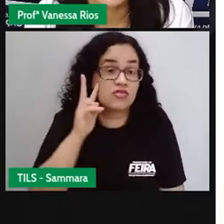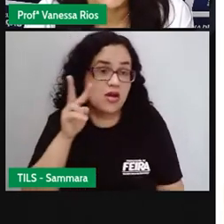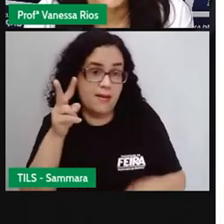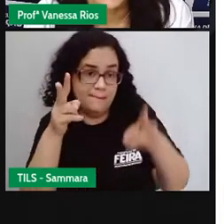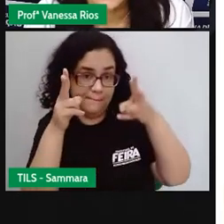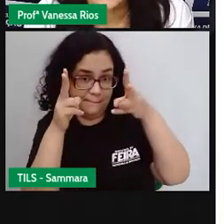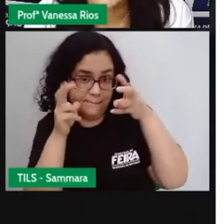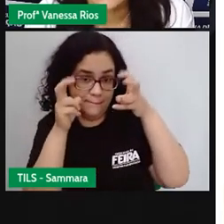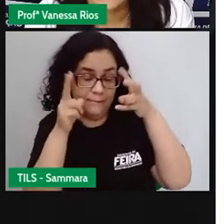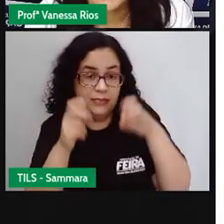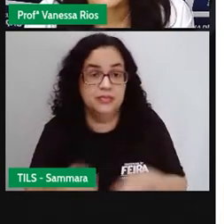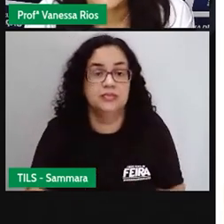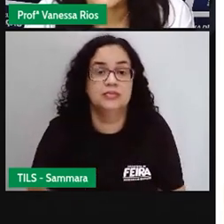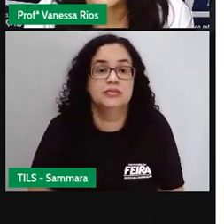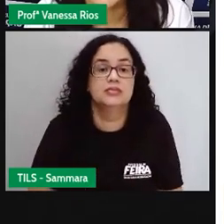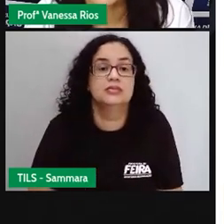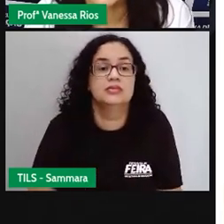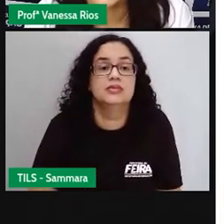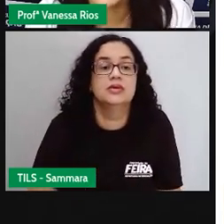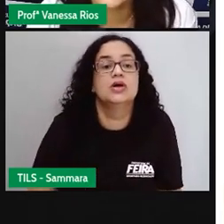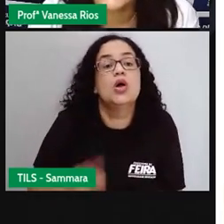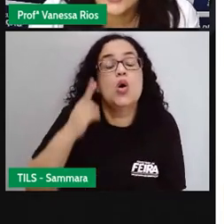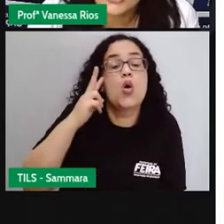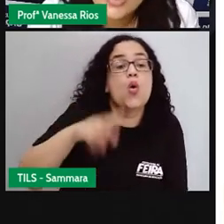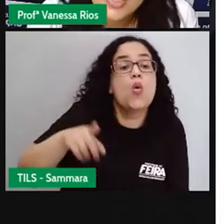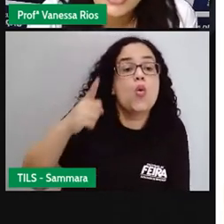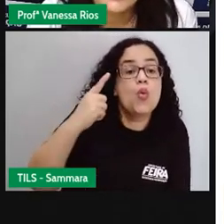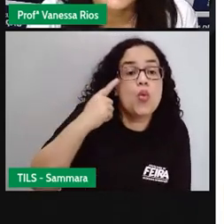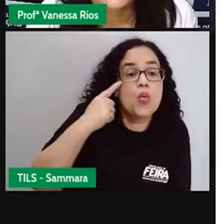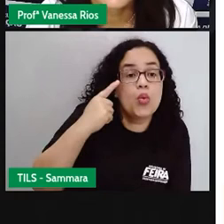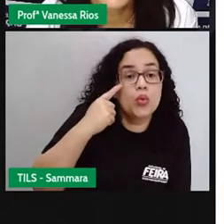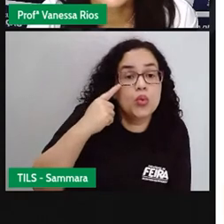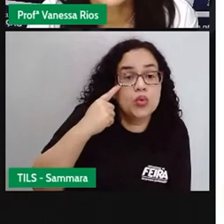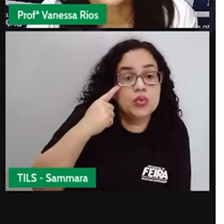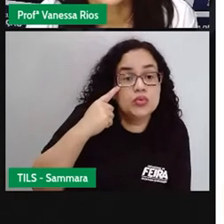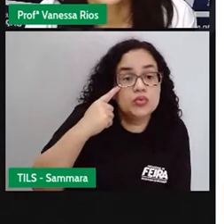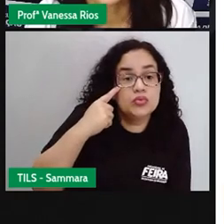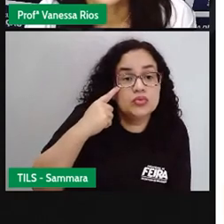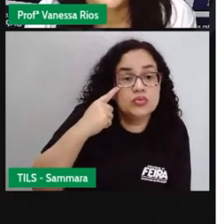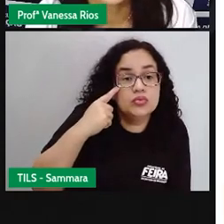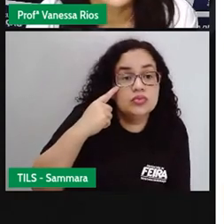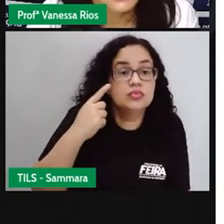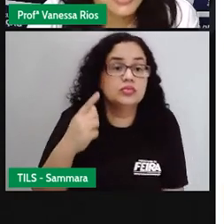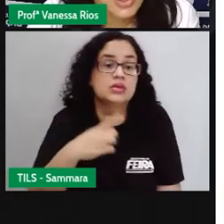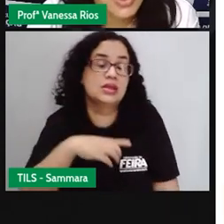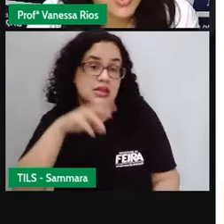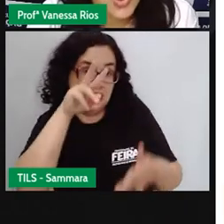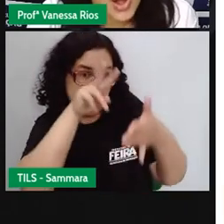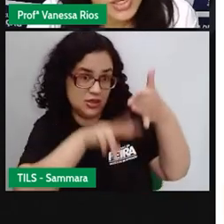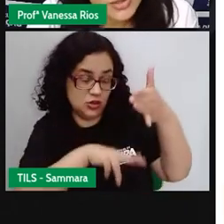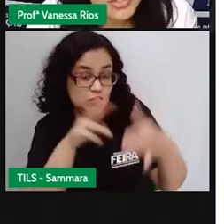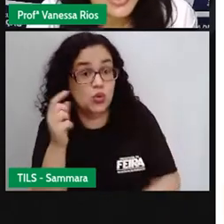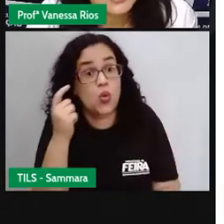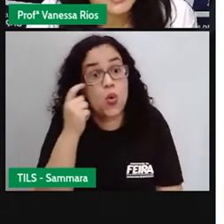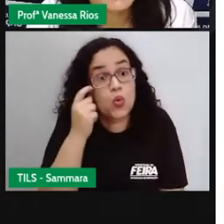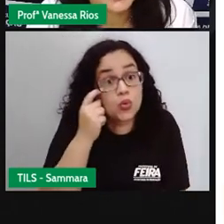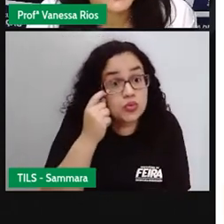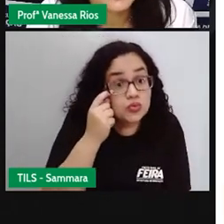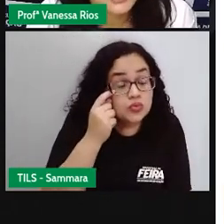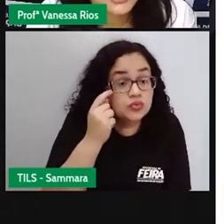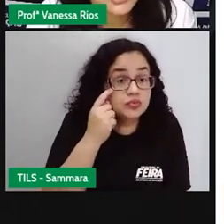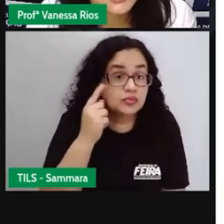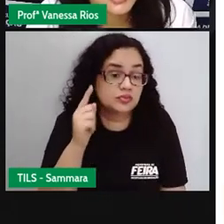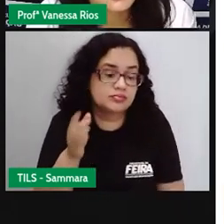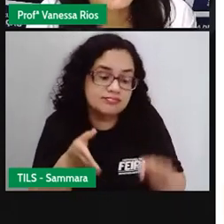observar. Olha só como é que deve ser os nossos olhos quando a gente está lendo, ó. Olhos, para